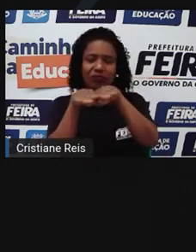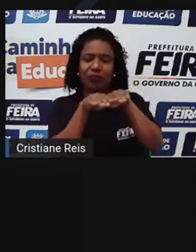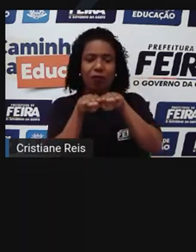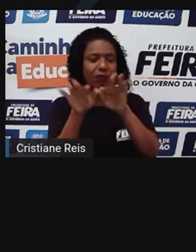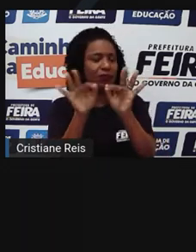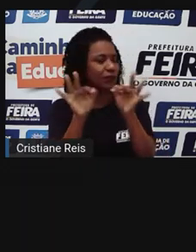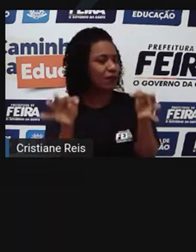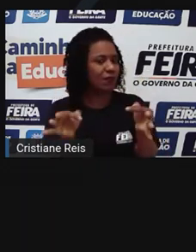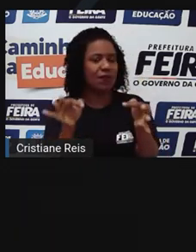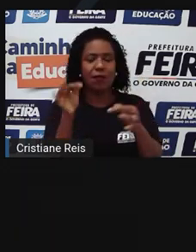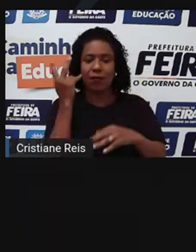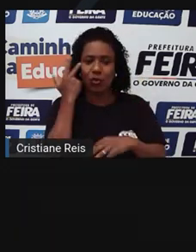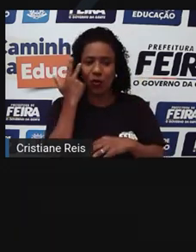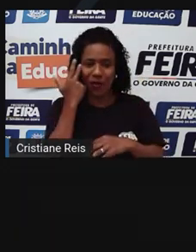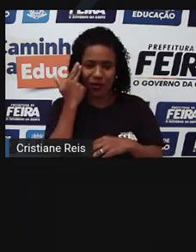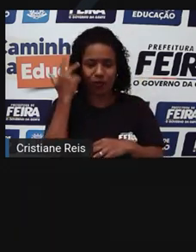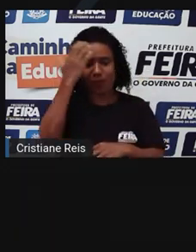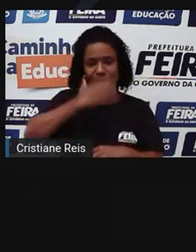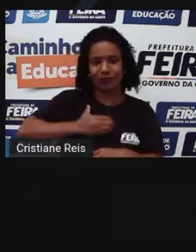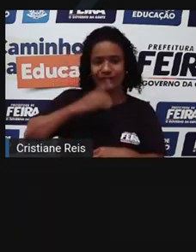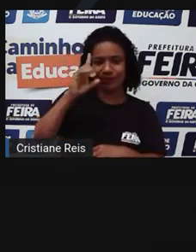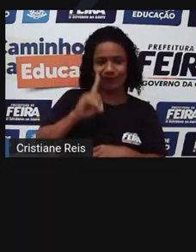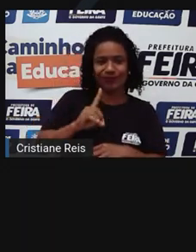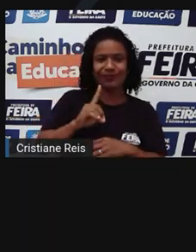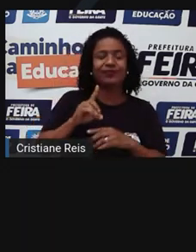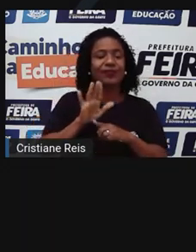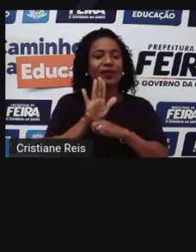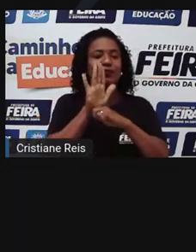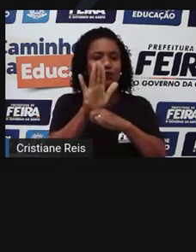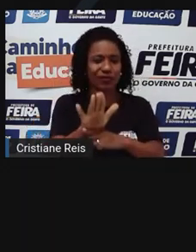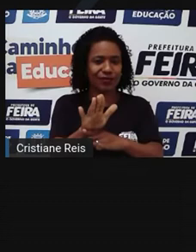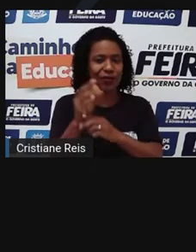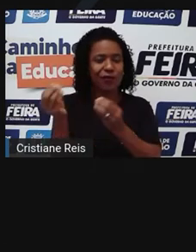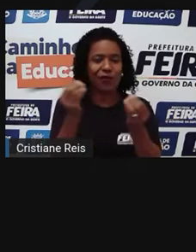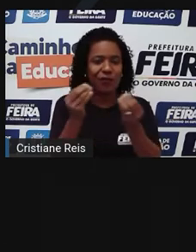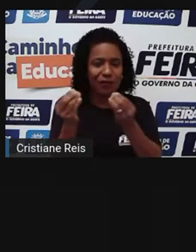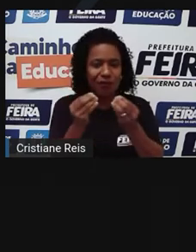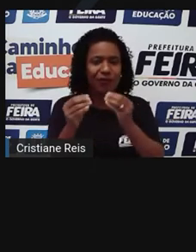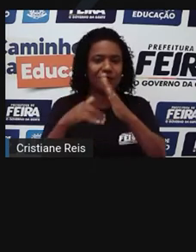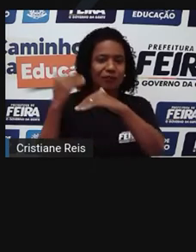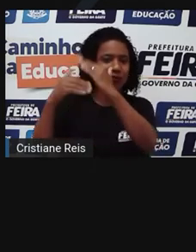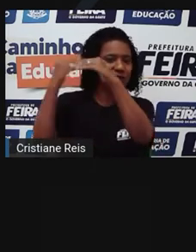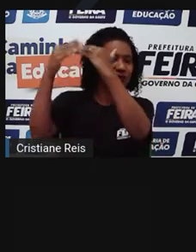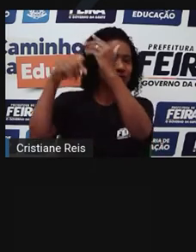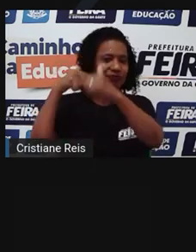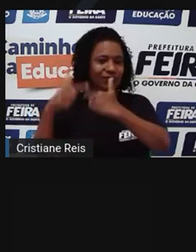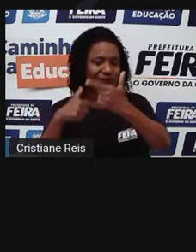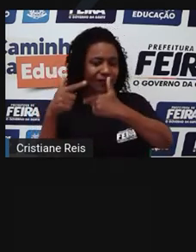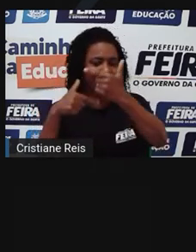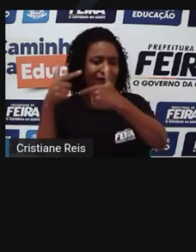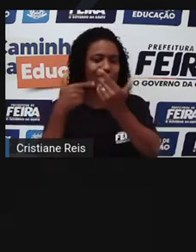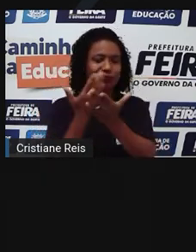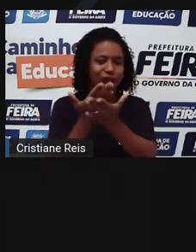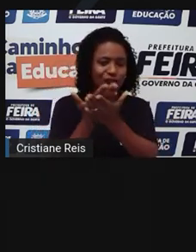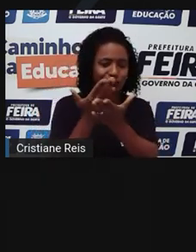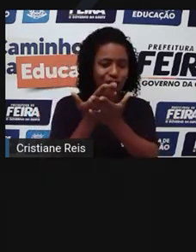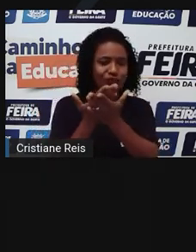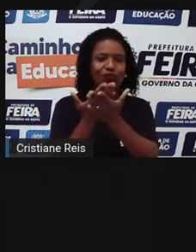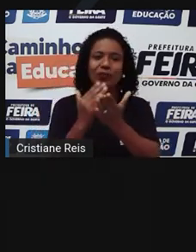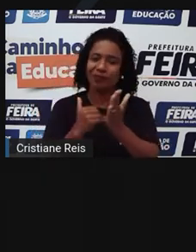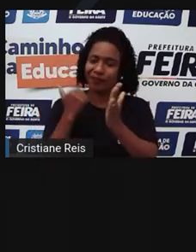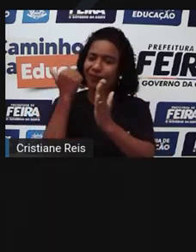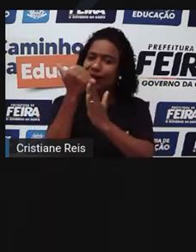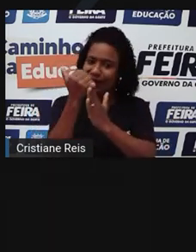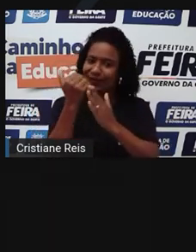para o exercício da cidadania e fornecendo-lhe meios para progredir no trabalho e em estudos posteriores.